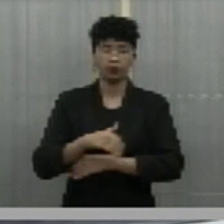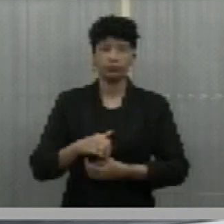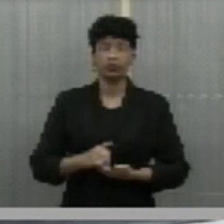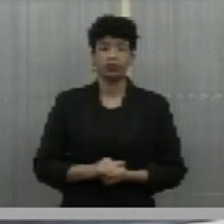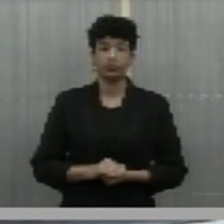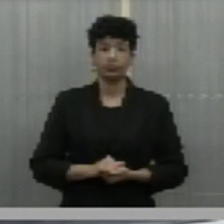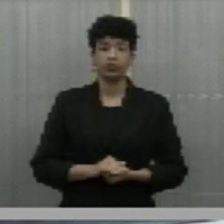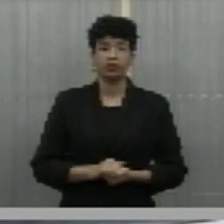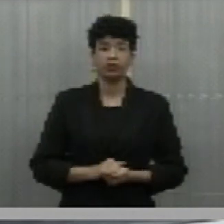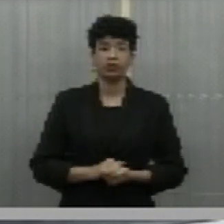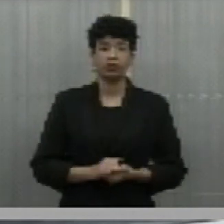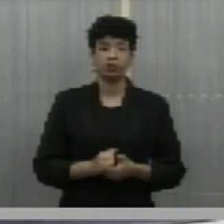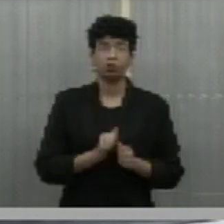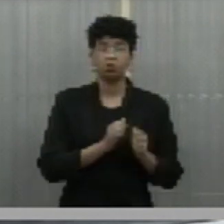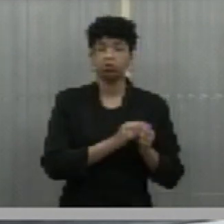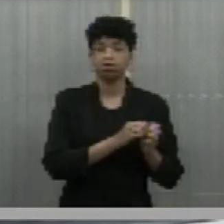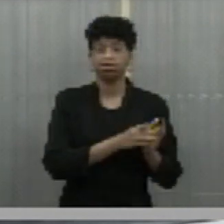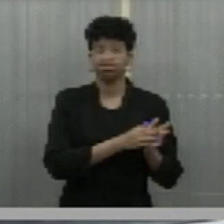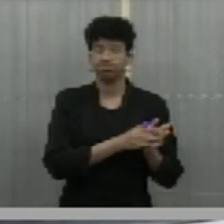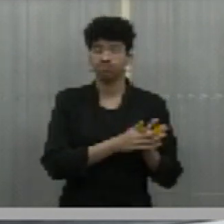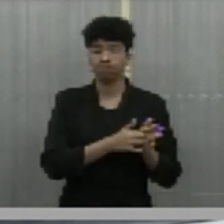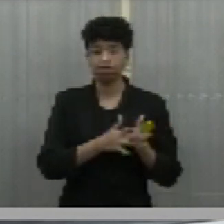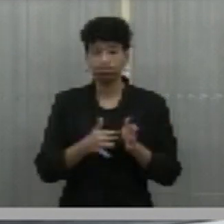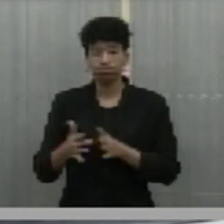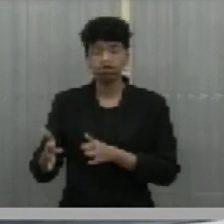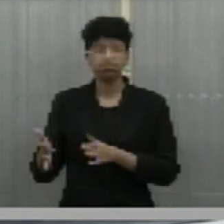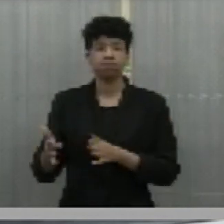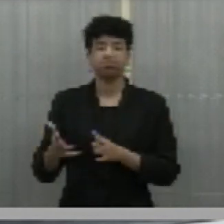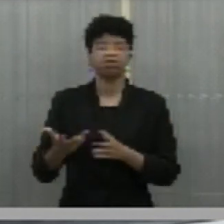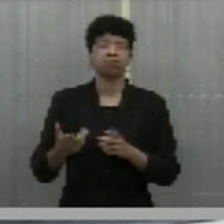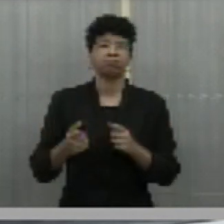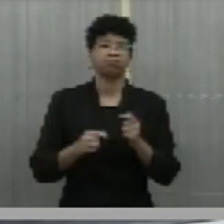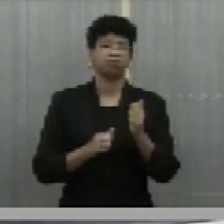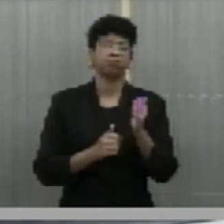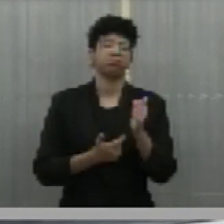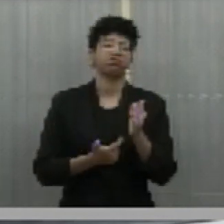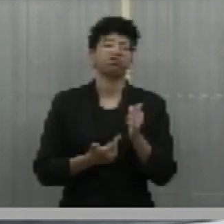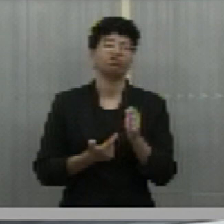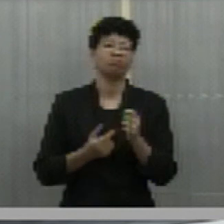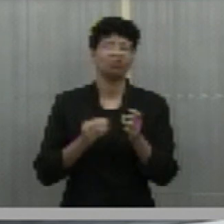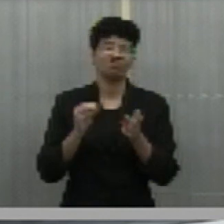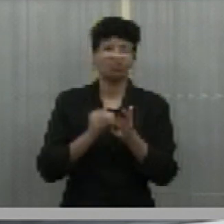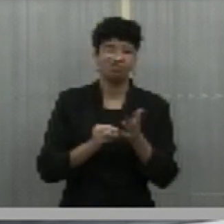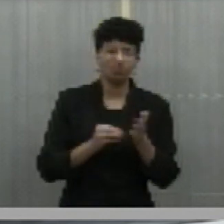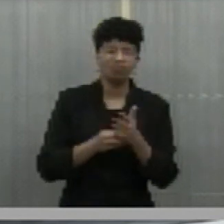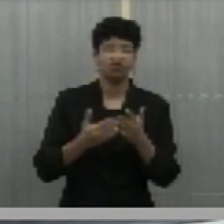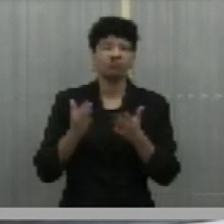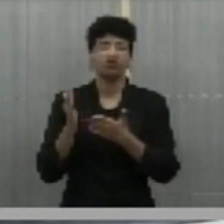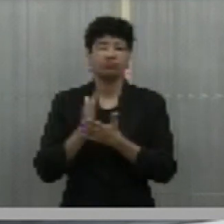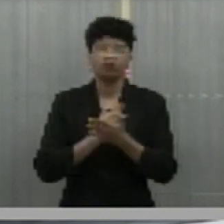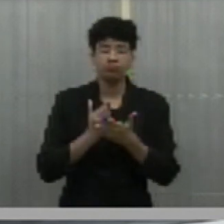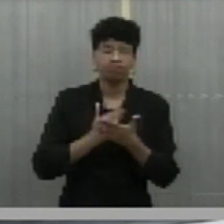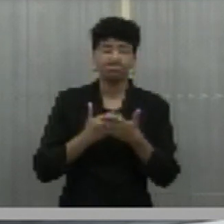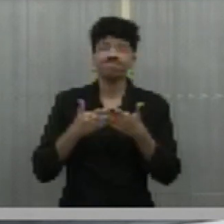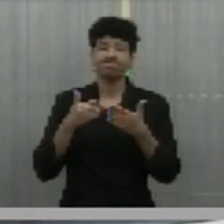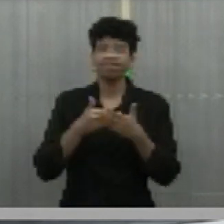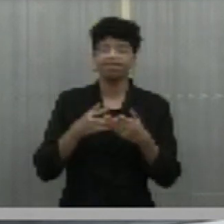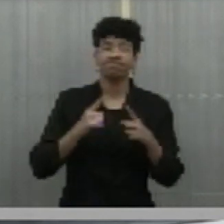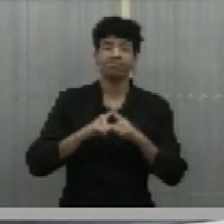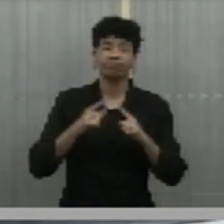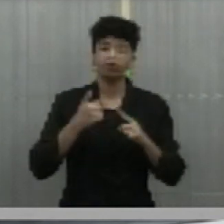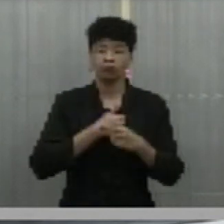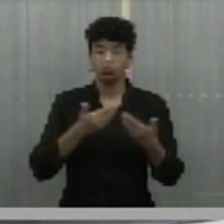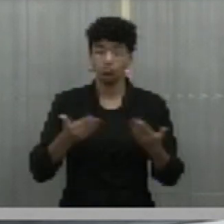vencido esse período todo da burocracia, nós estamos aqui festejando porque